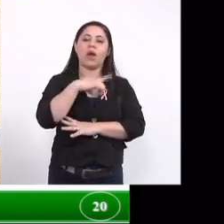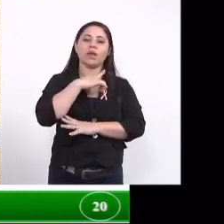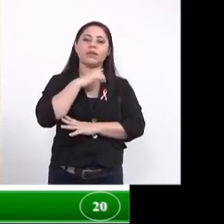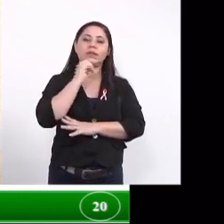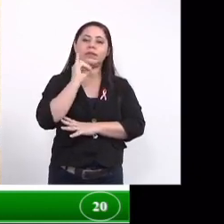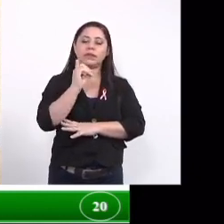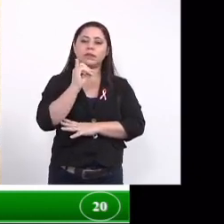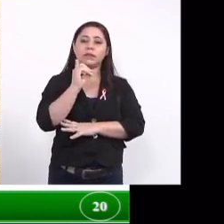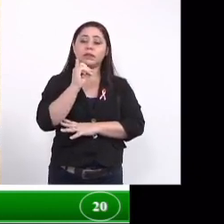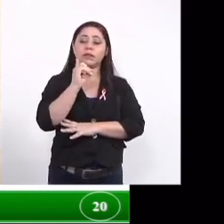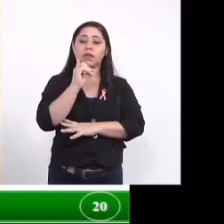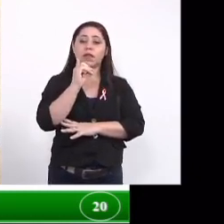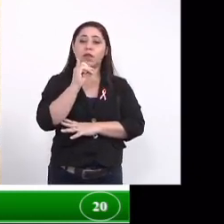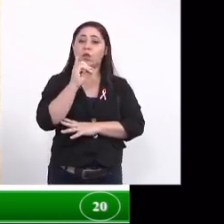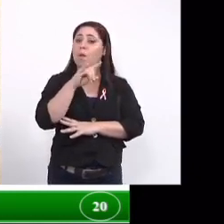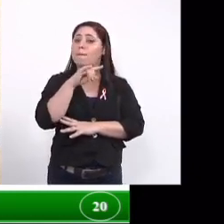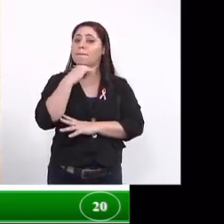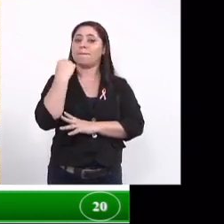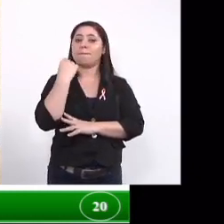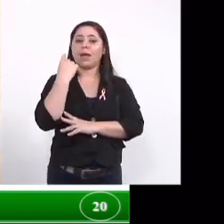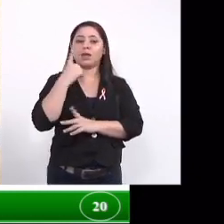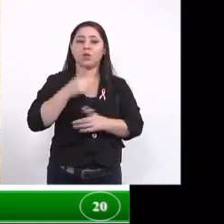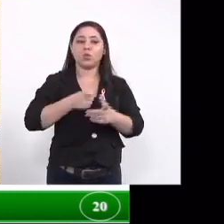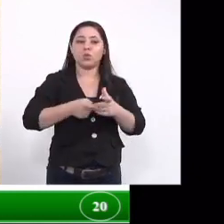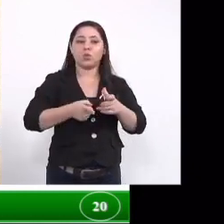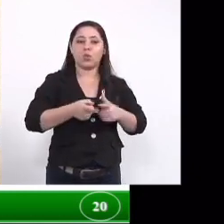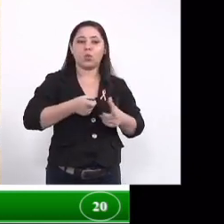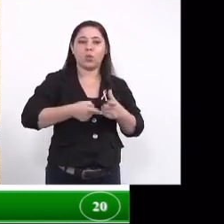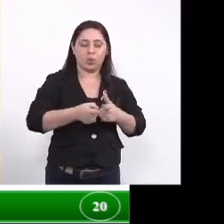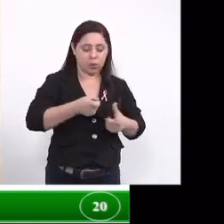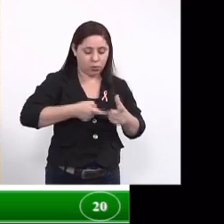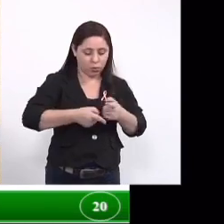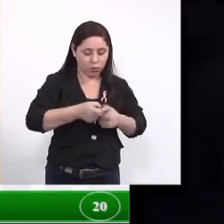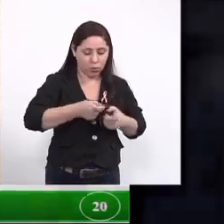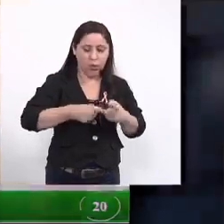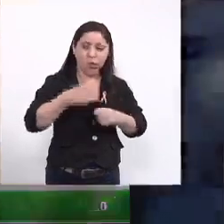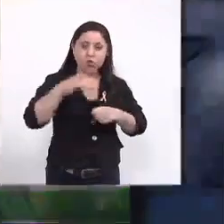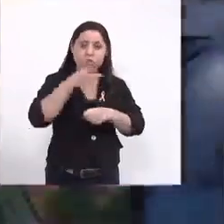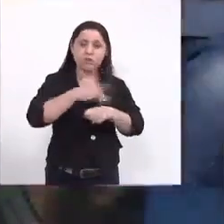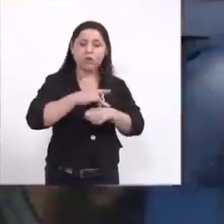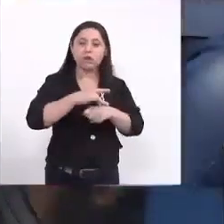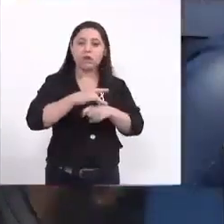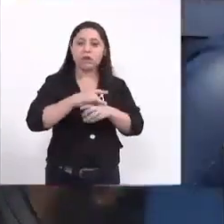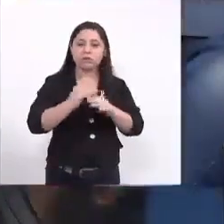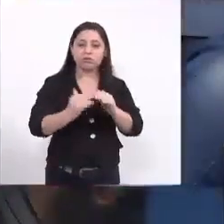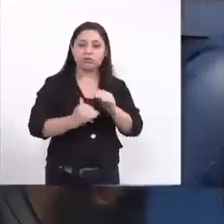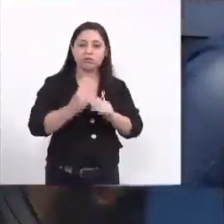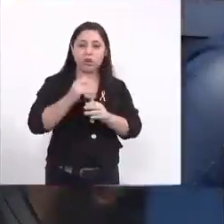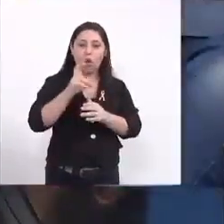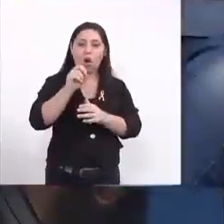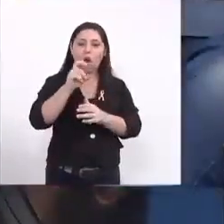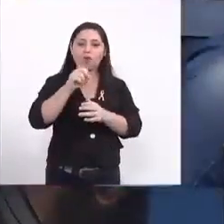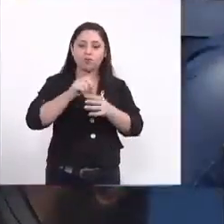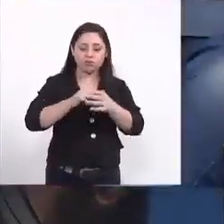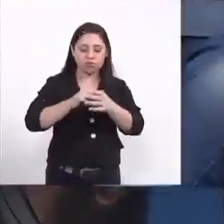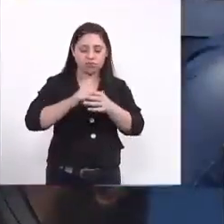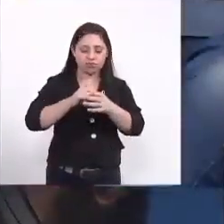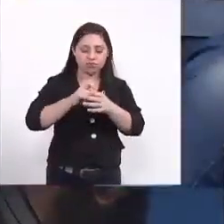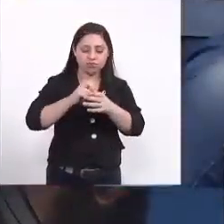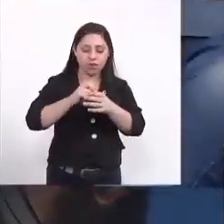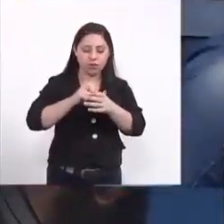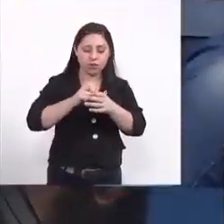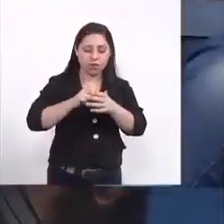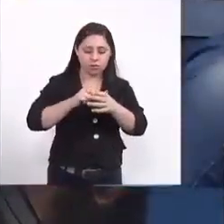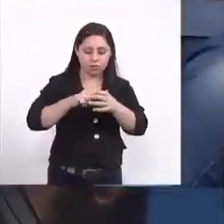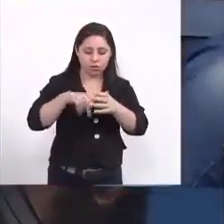se produto não mata a larva ele impede que a larva prossiga o seu estágio de eclosão do mosquito então nós temos